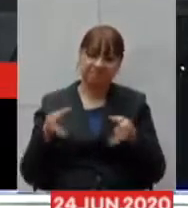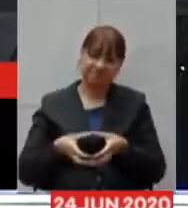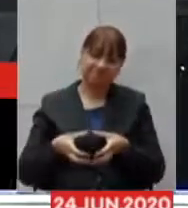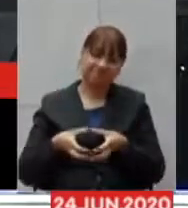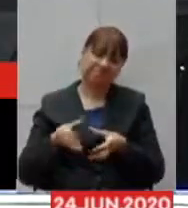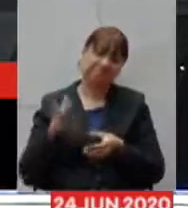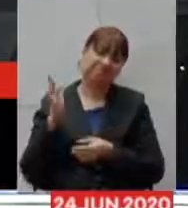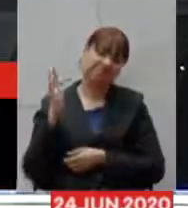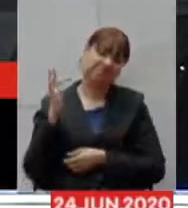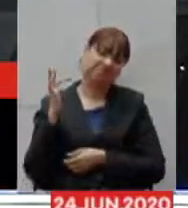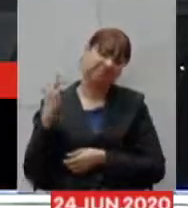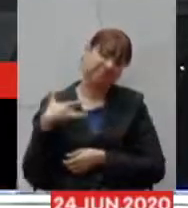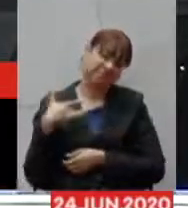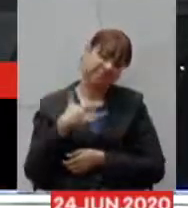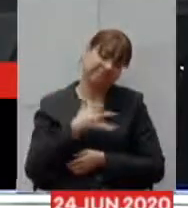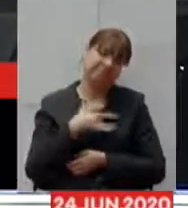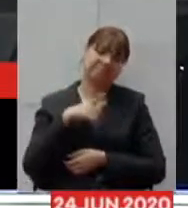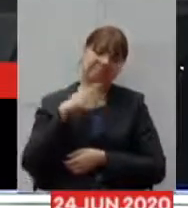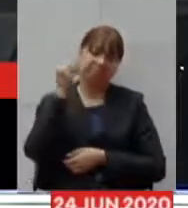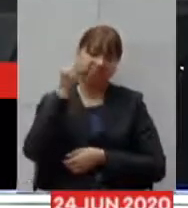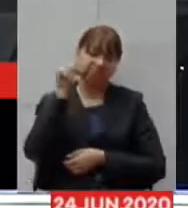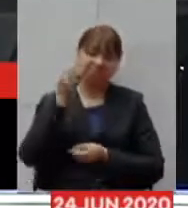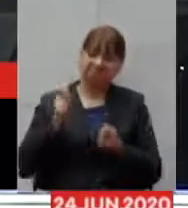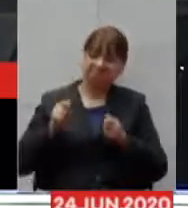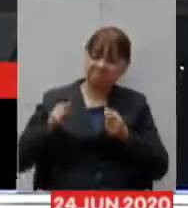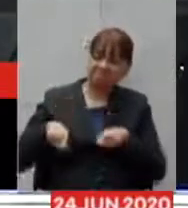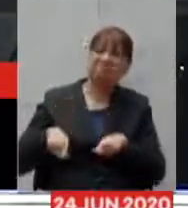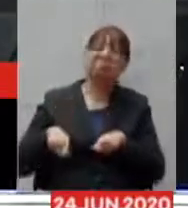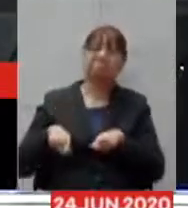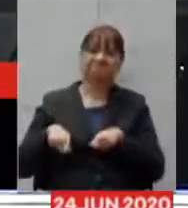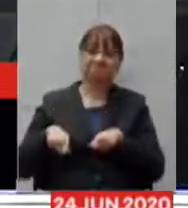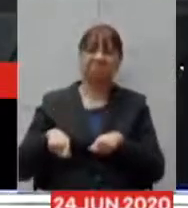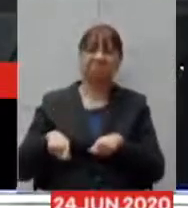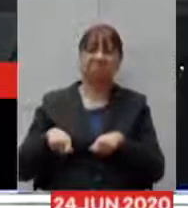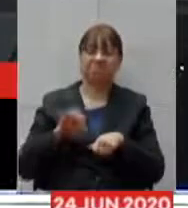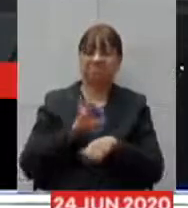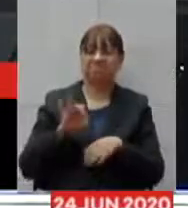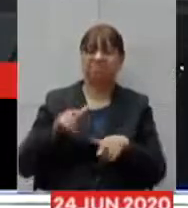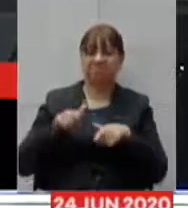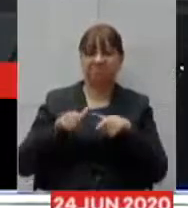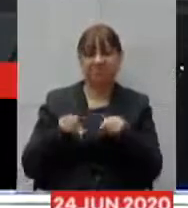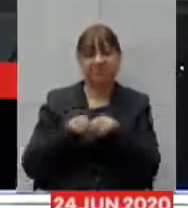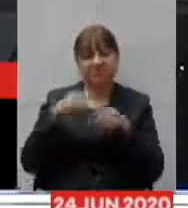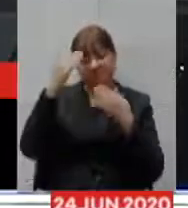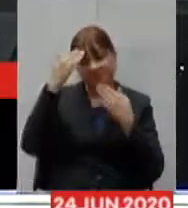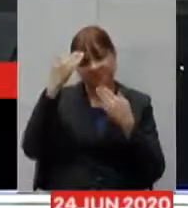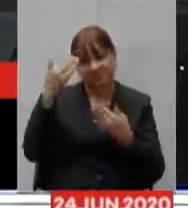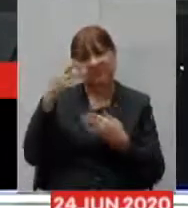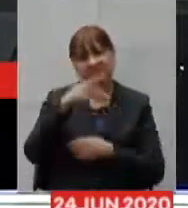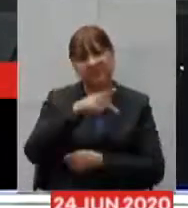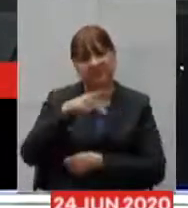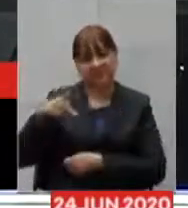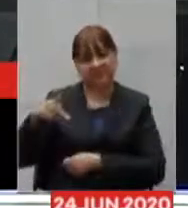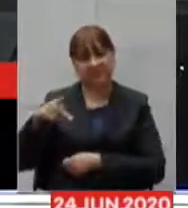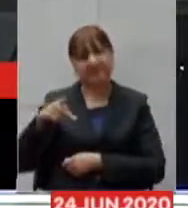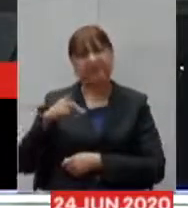com muita experiência e com muita capacidade prestando um bevíssimo trabalho queria agradecer também o nosso presidente